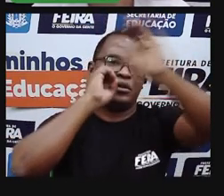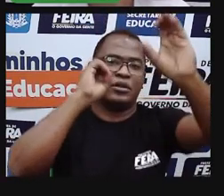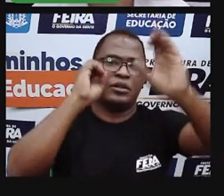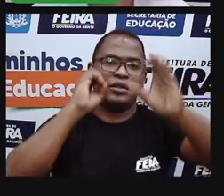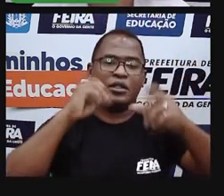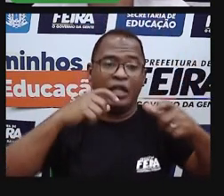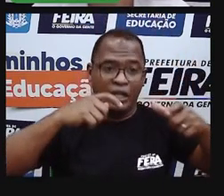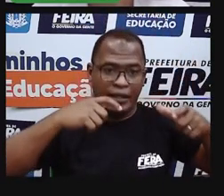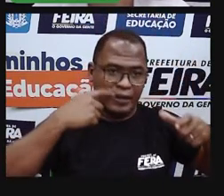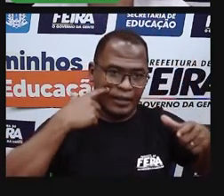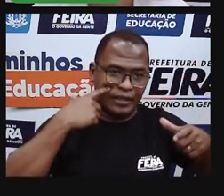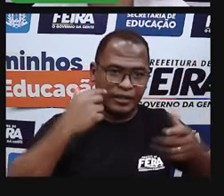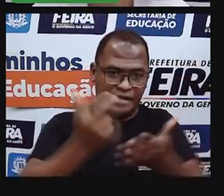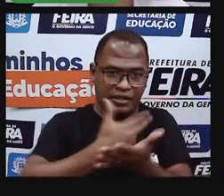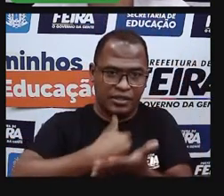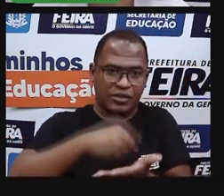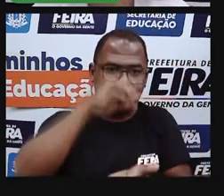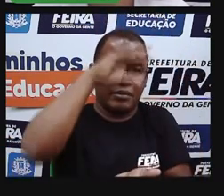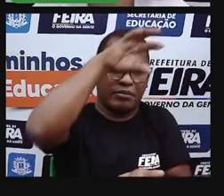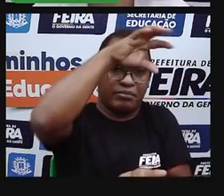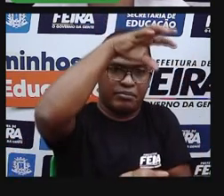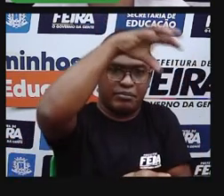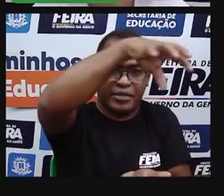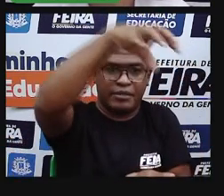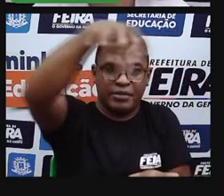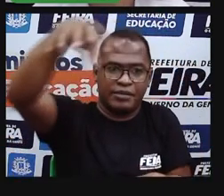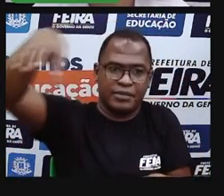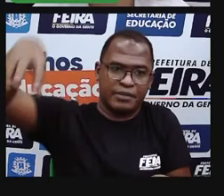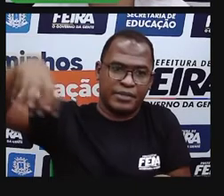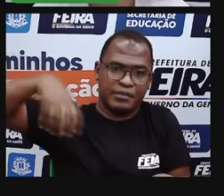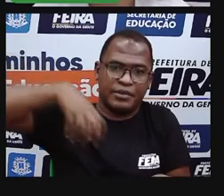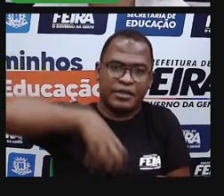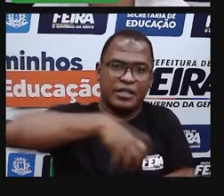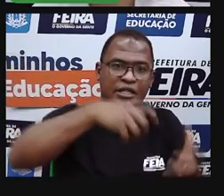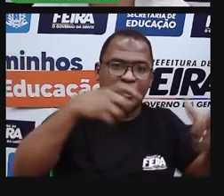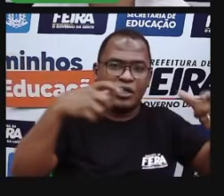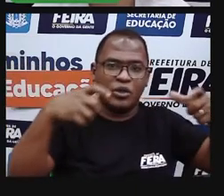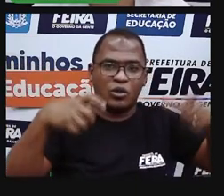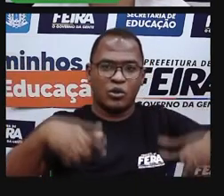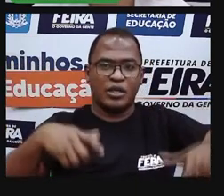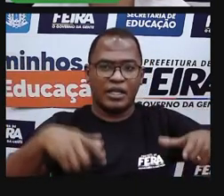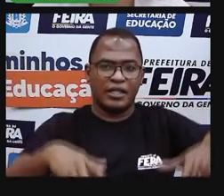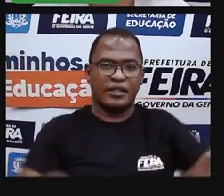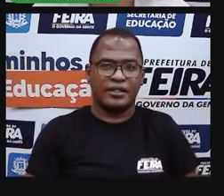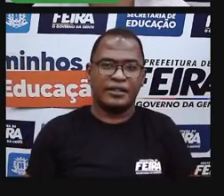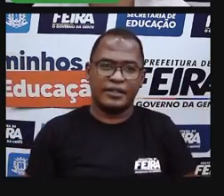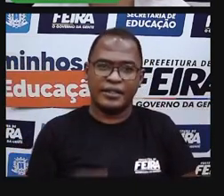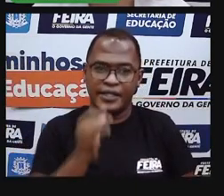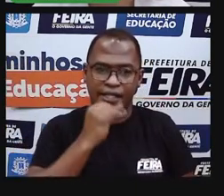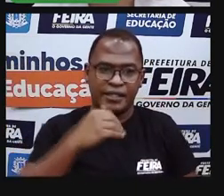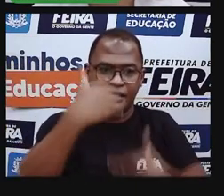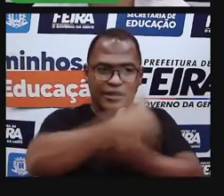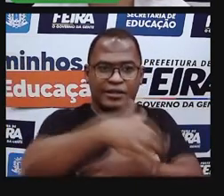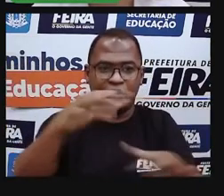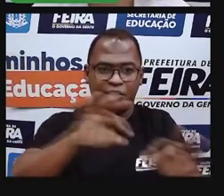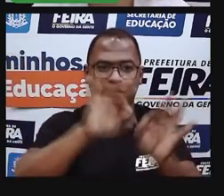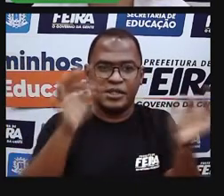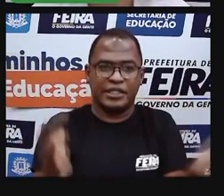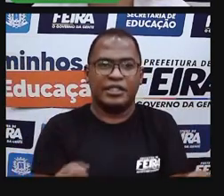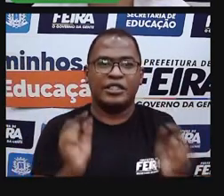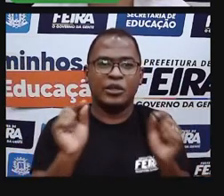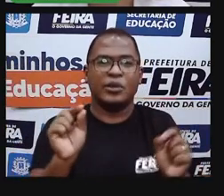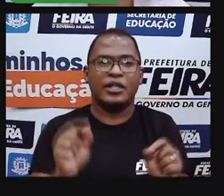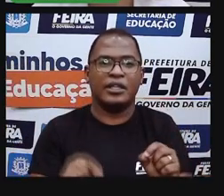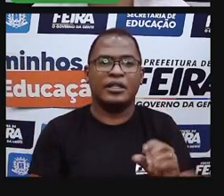corresponde a uma localização. Olha só esse presentinho aqui. Presentinho significa o Iguatemi,